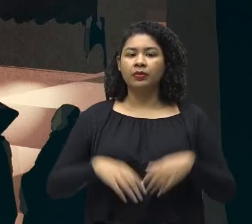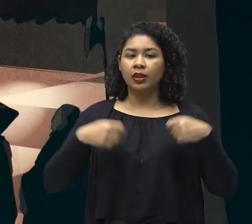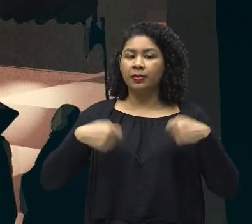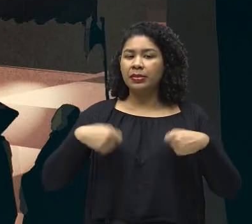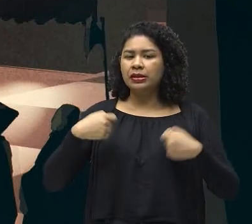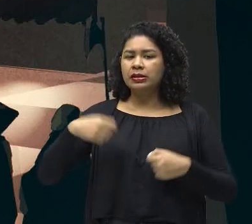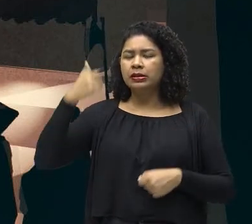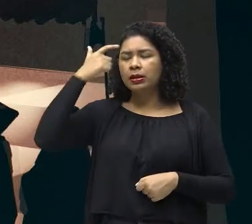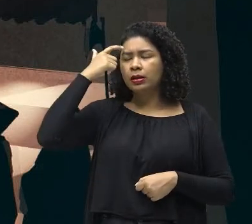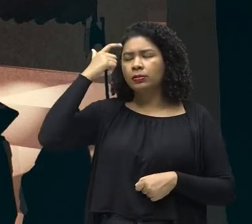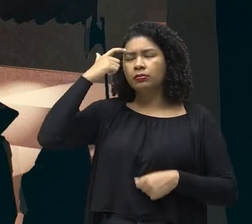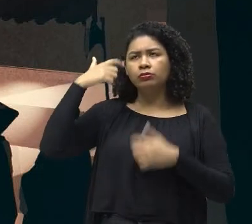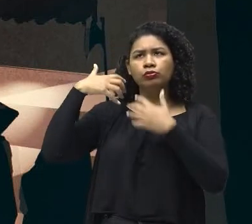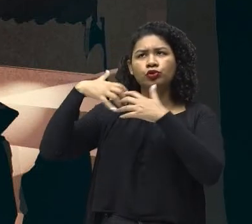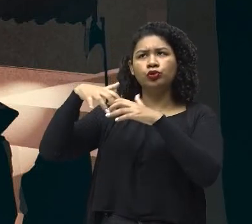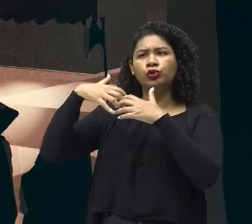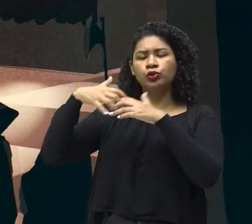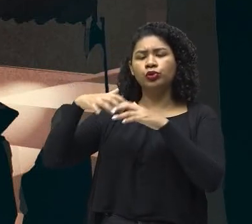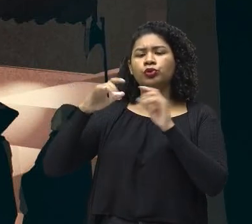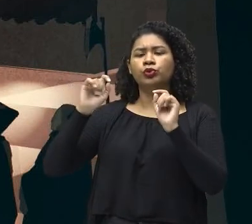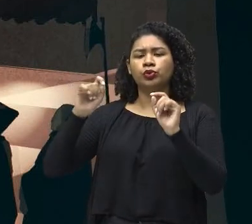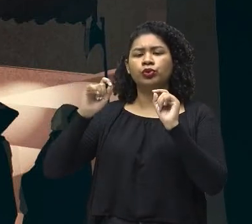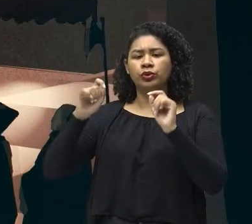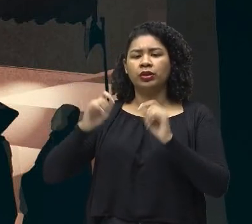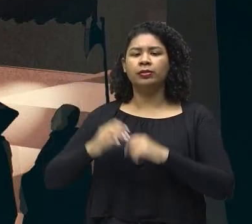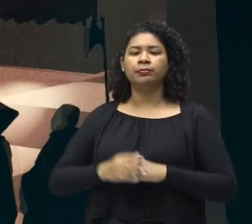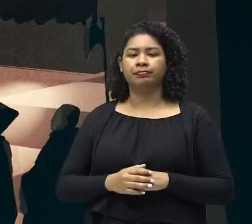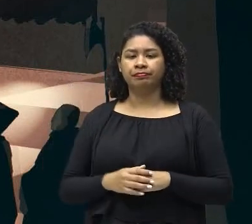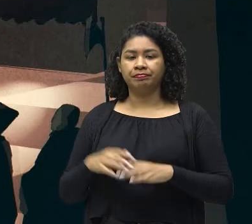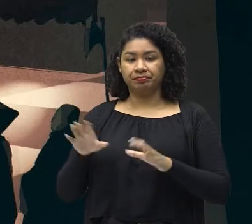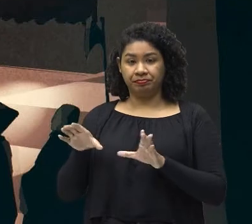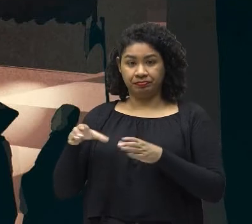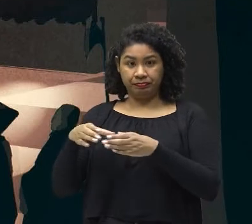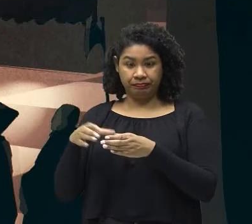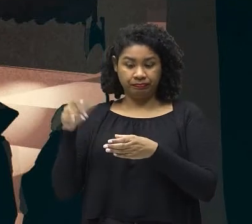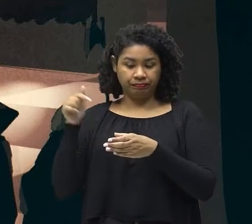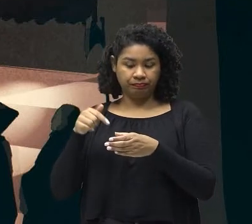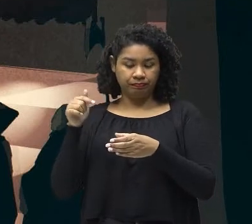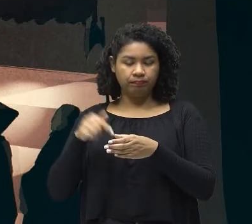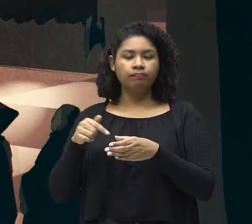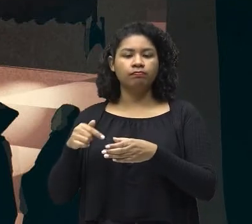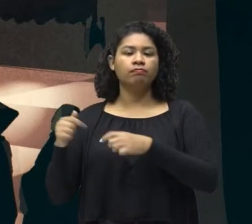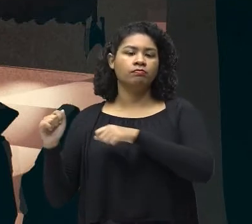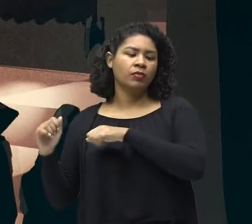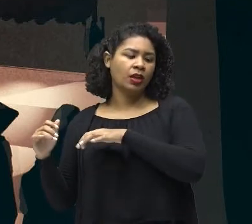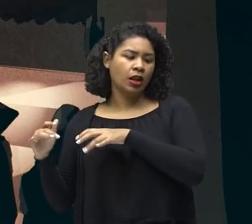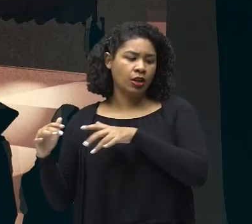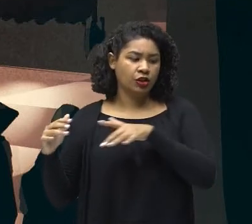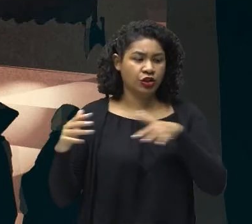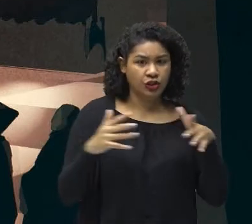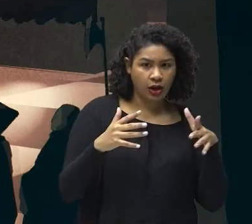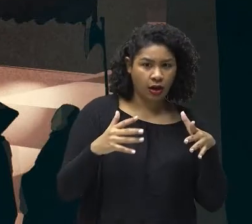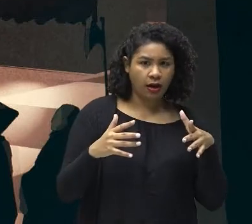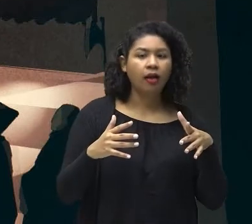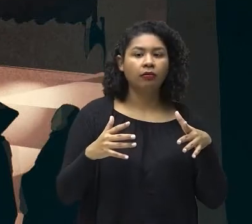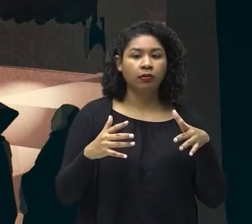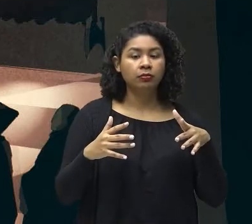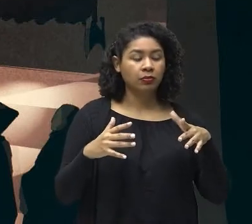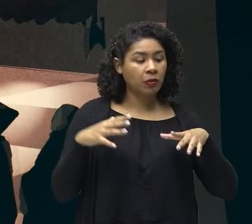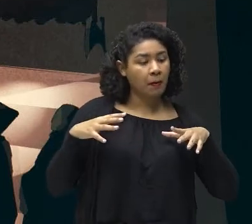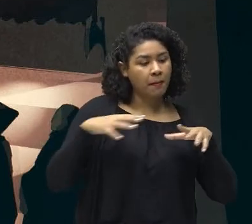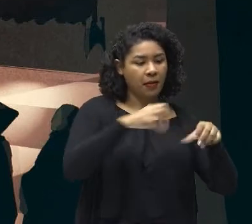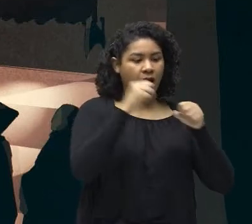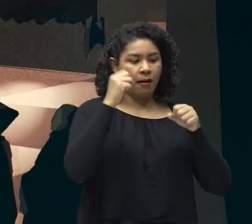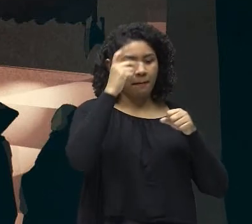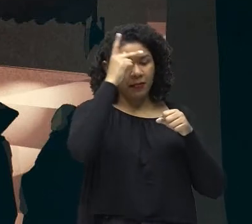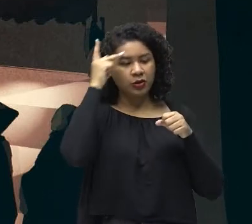também Que essa santa aquisição, Quando chegava para inquirir, Ou seja, para interrogar alguém, Para saber se